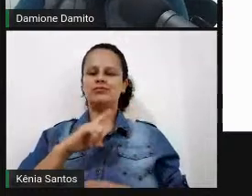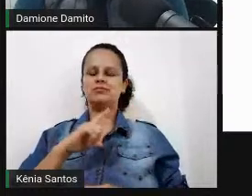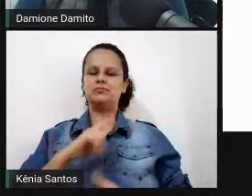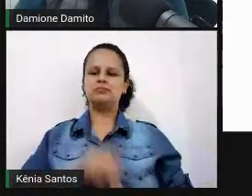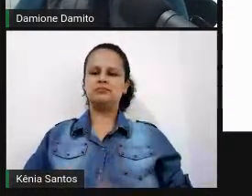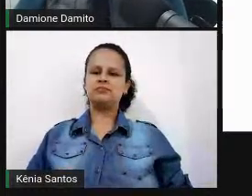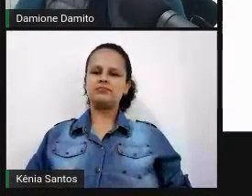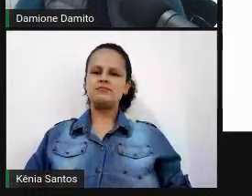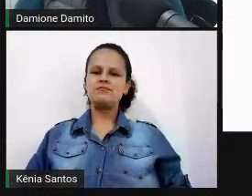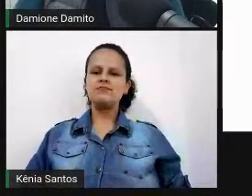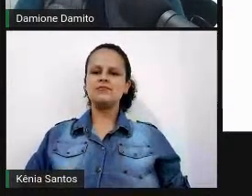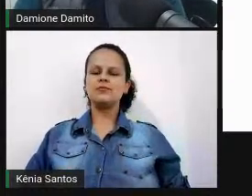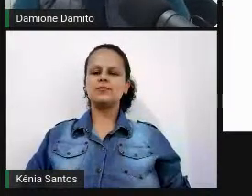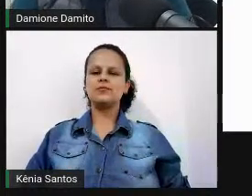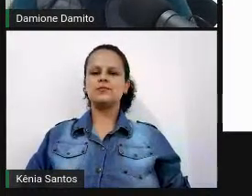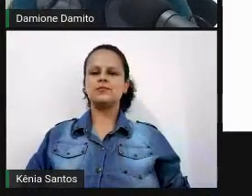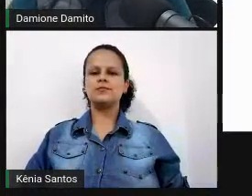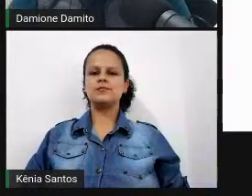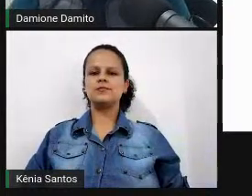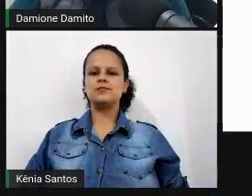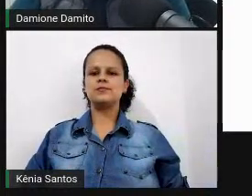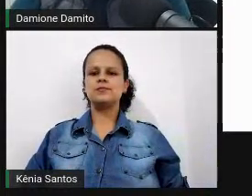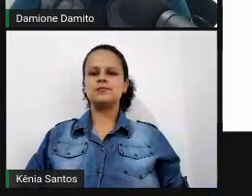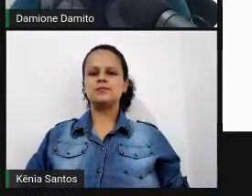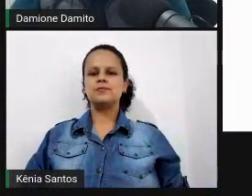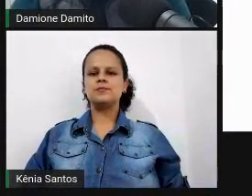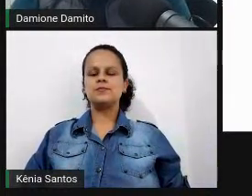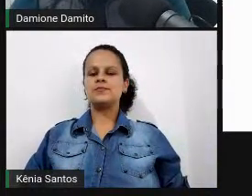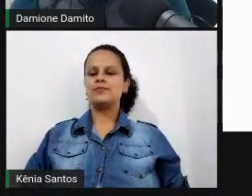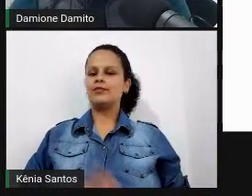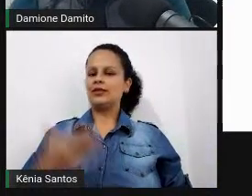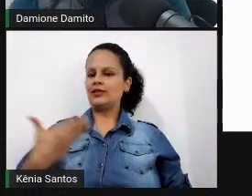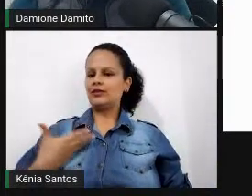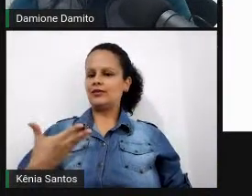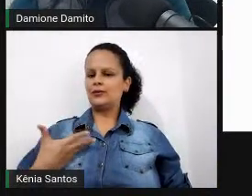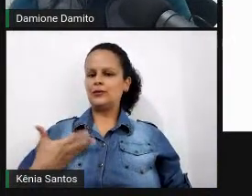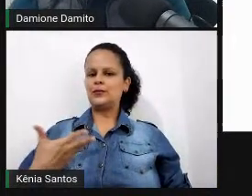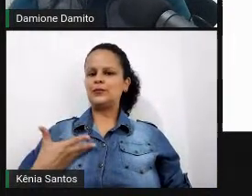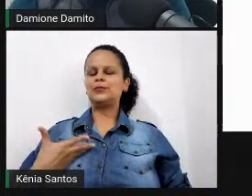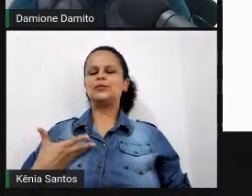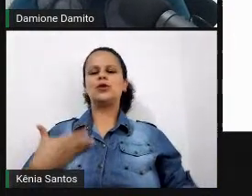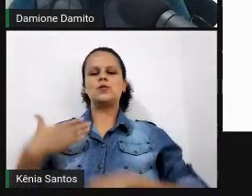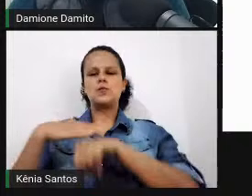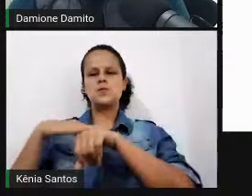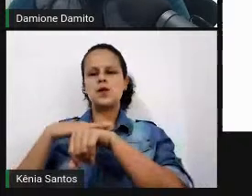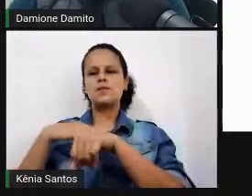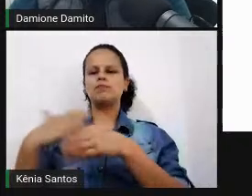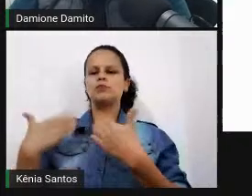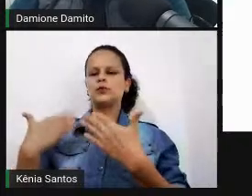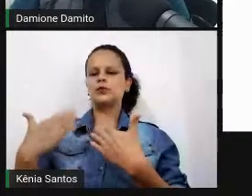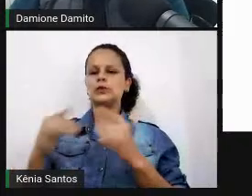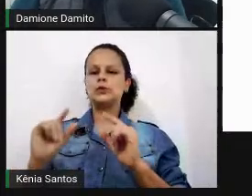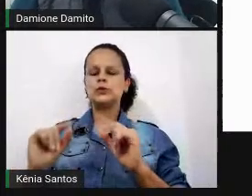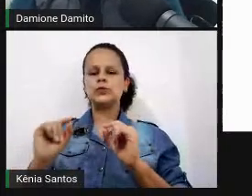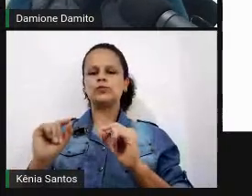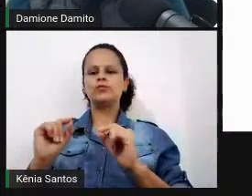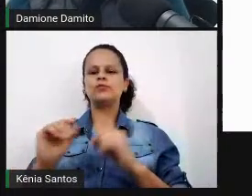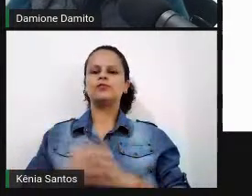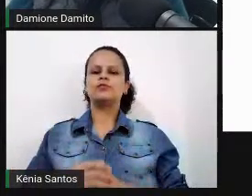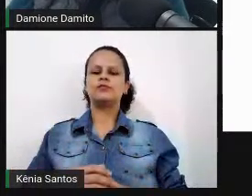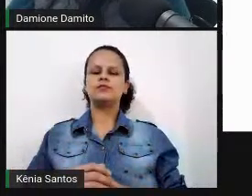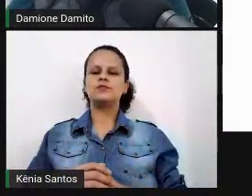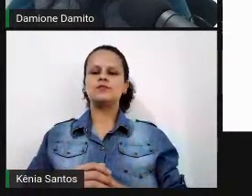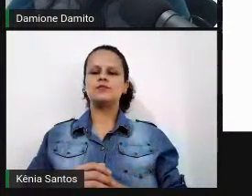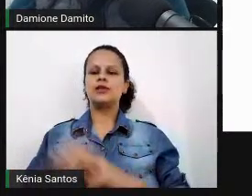Eu tenho uma, conversando com uma amiga médica, ela estava comentando comigo sobre